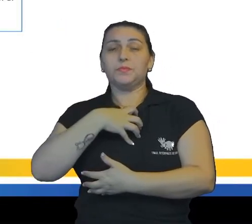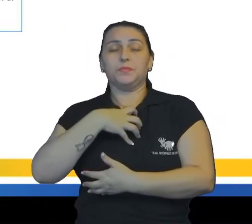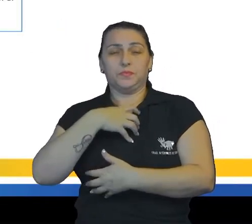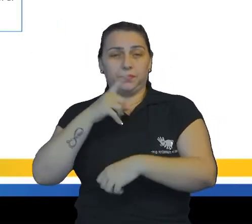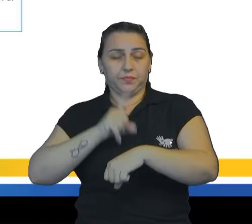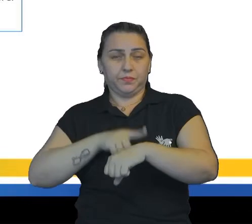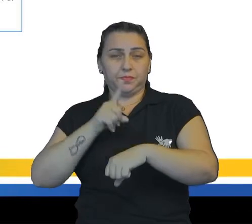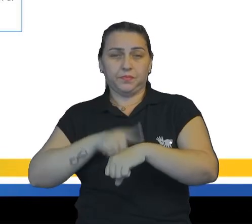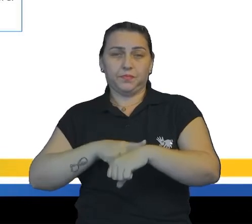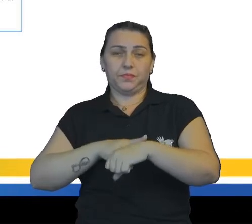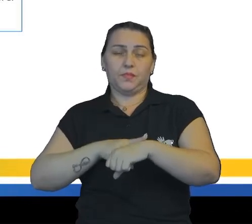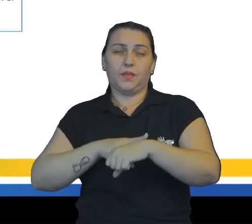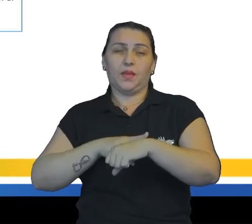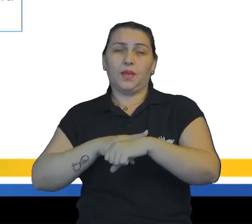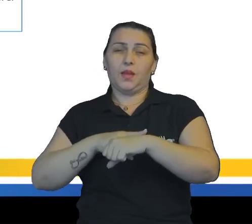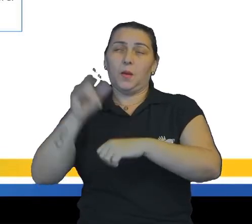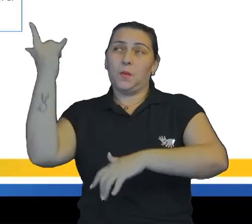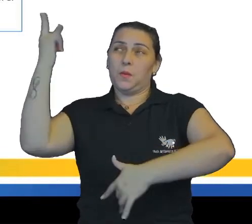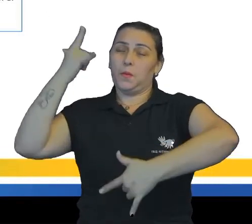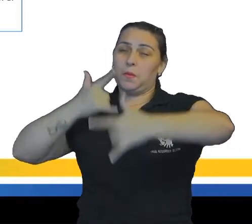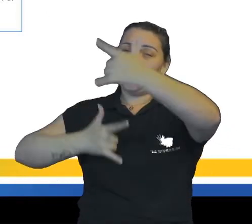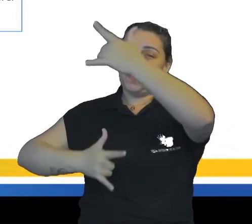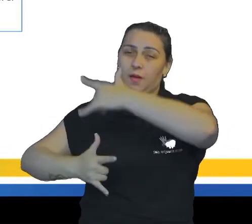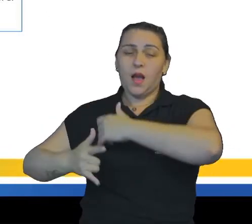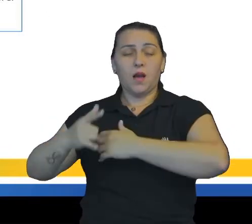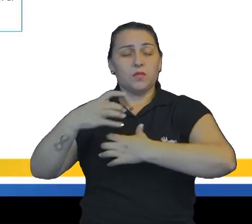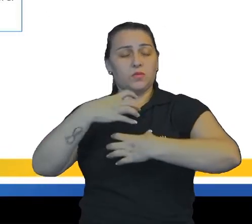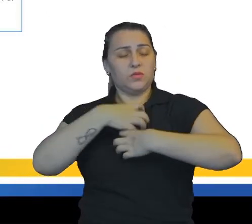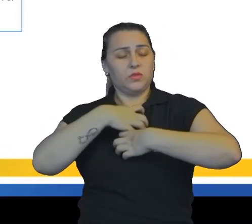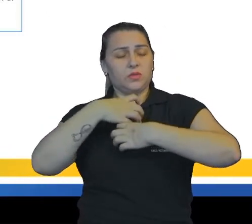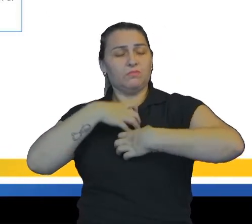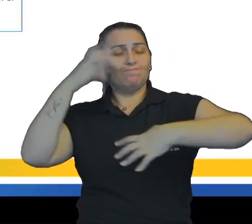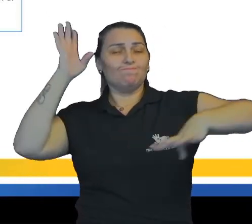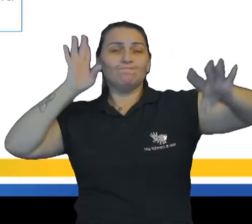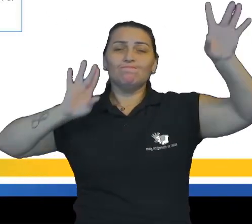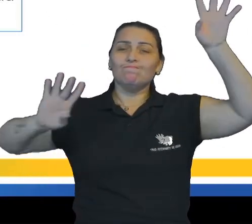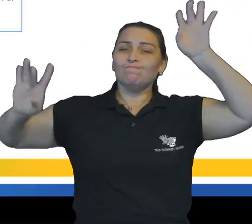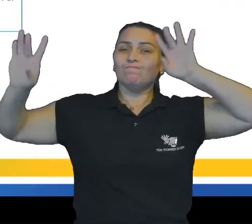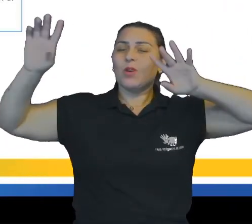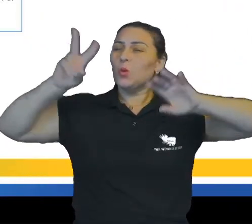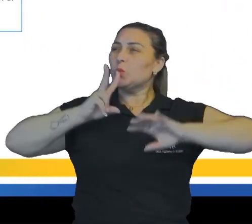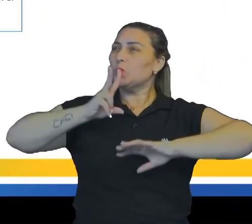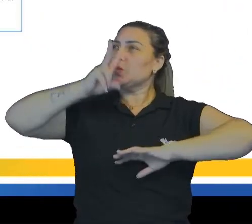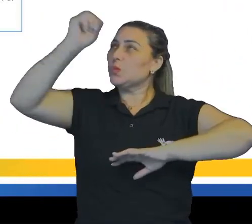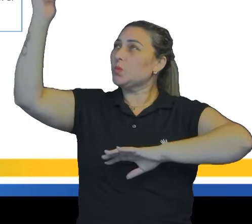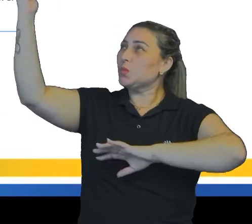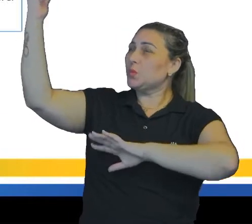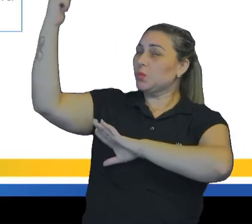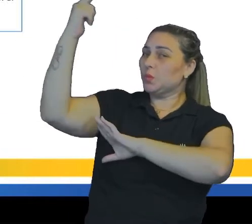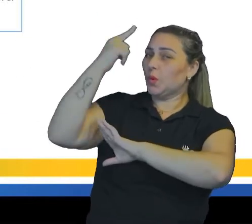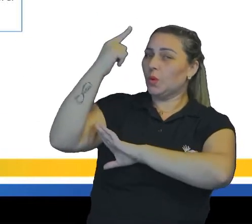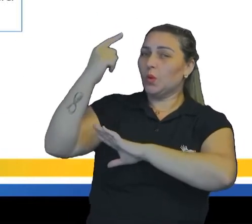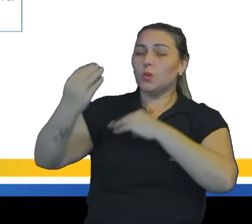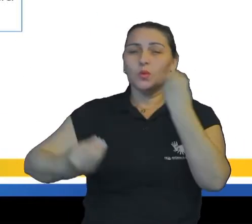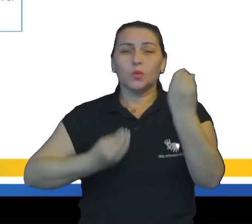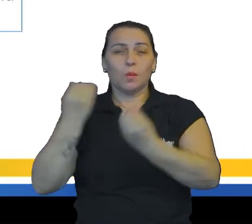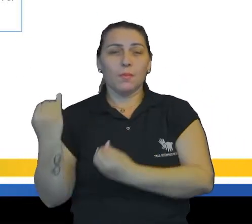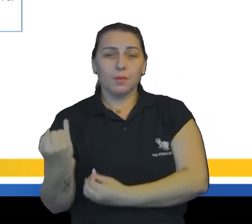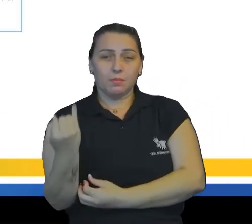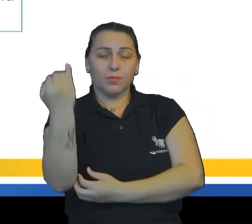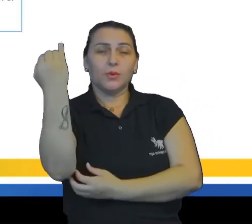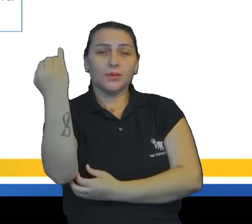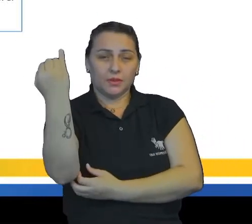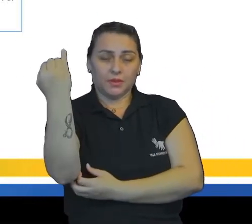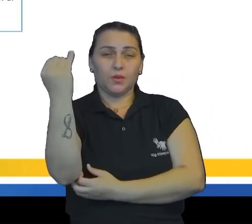é Banhava o mundo. Faz o leitor sentir e imaginar quão forte o sol estava e como era importante para ela.